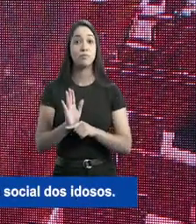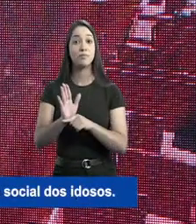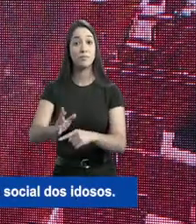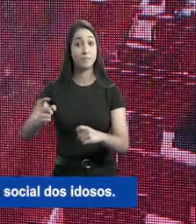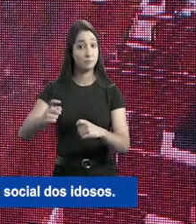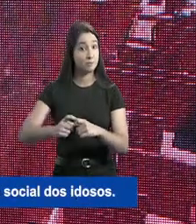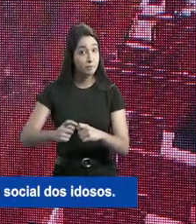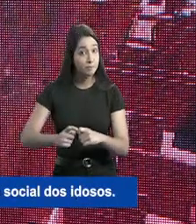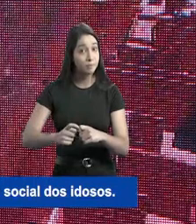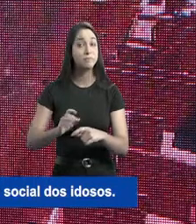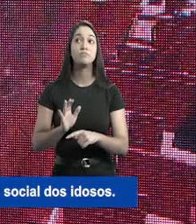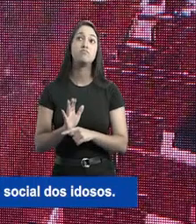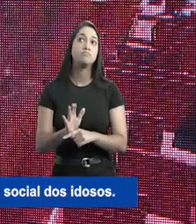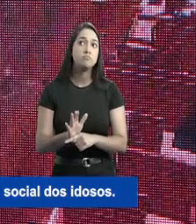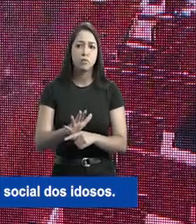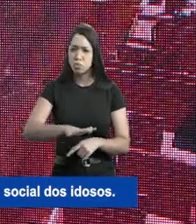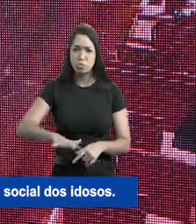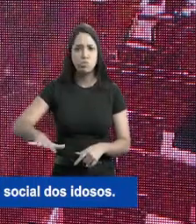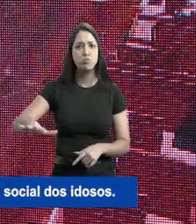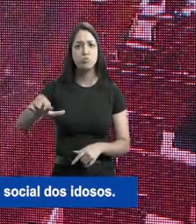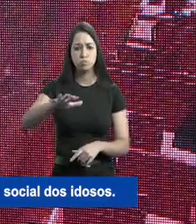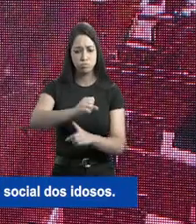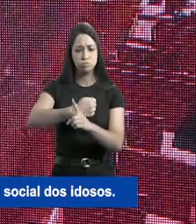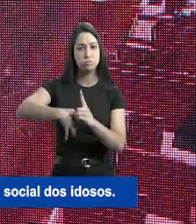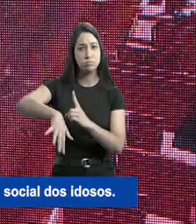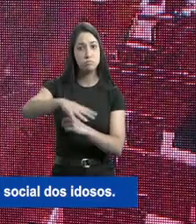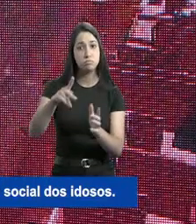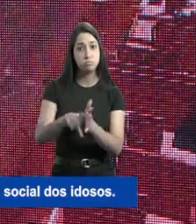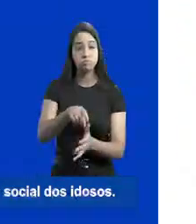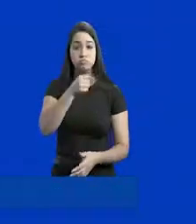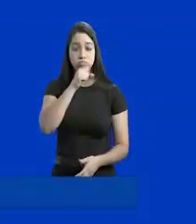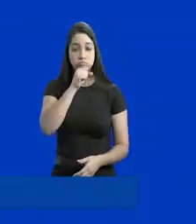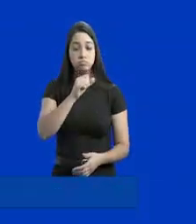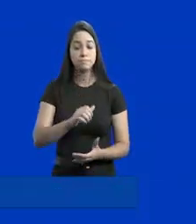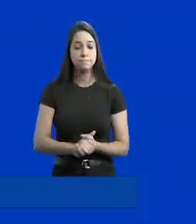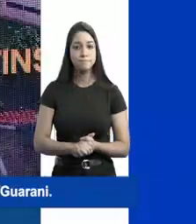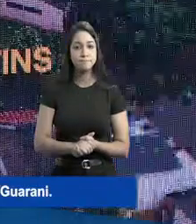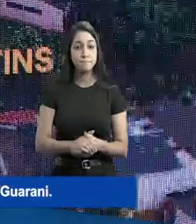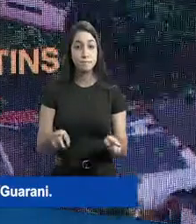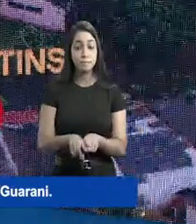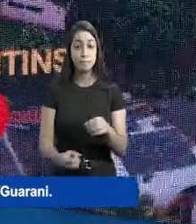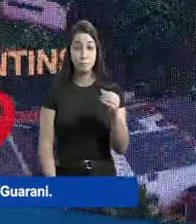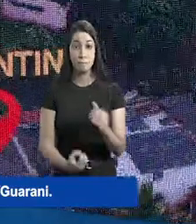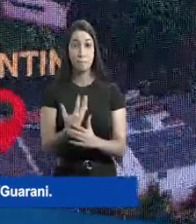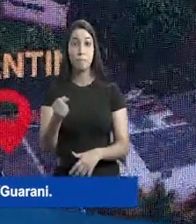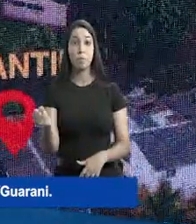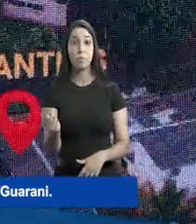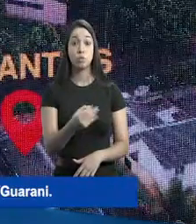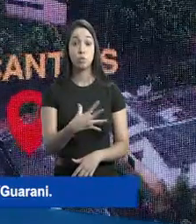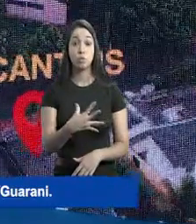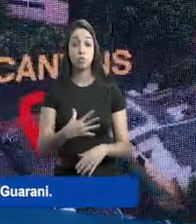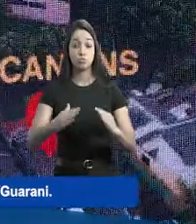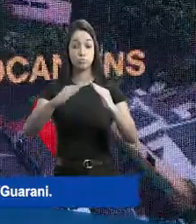assistência médica, assistência a toda a área social dos idosos. É ou sim! Vamos criar aqui o